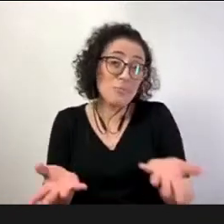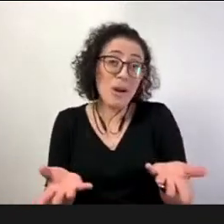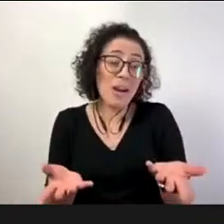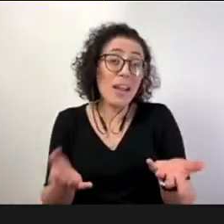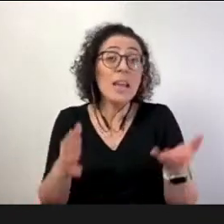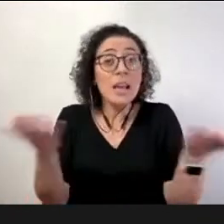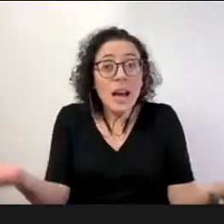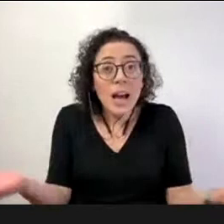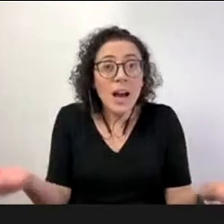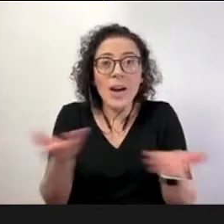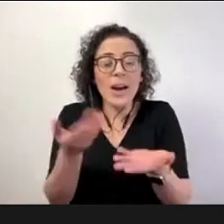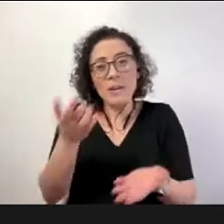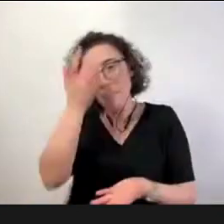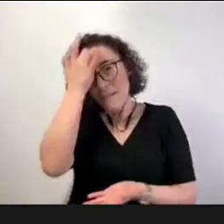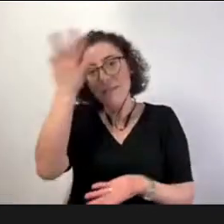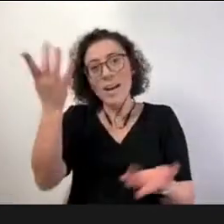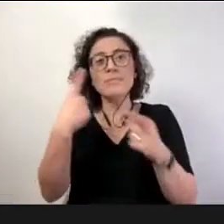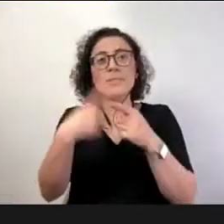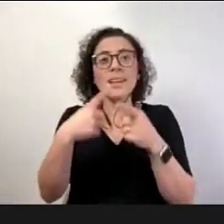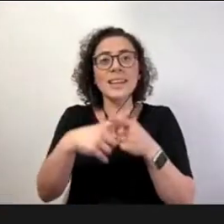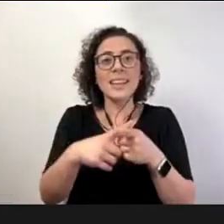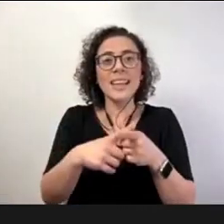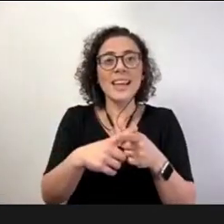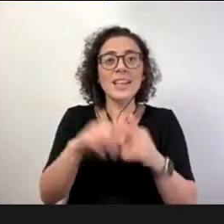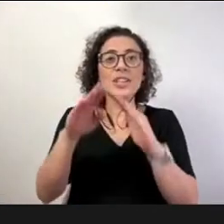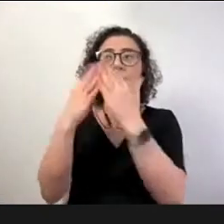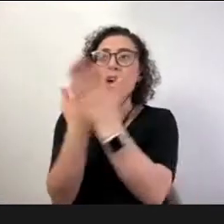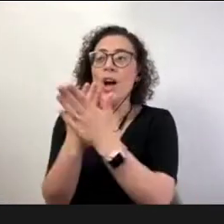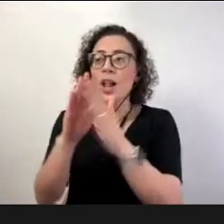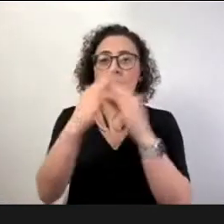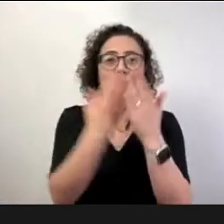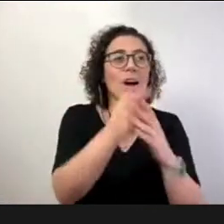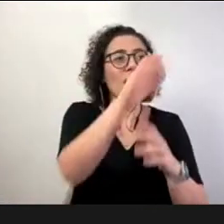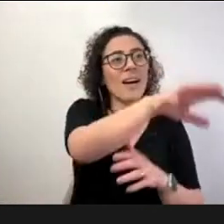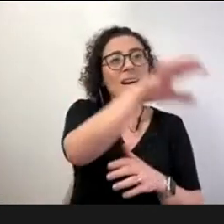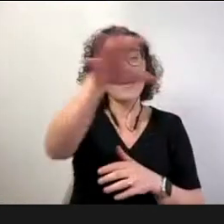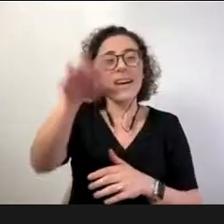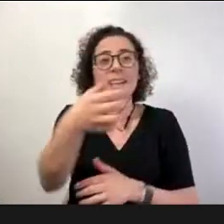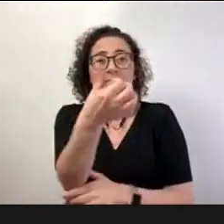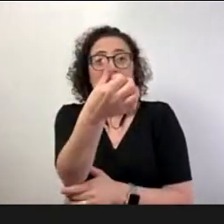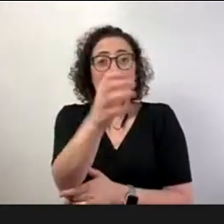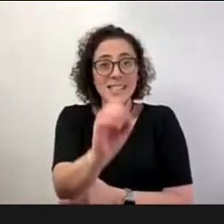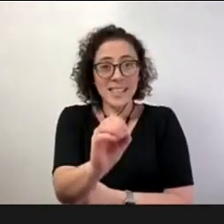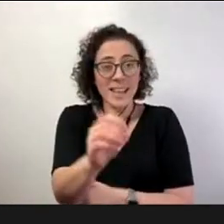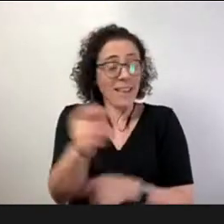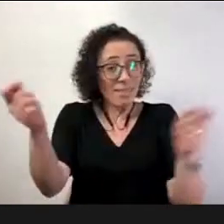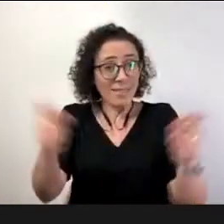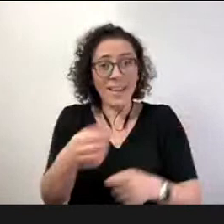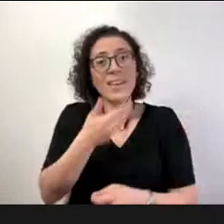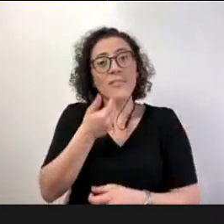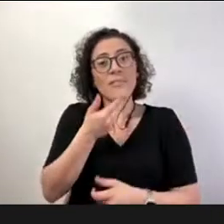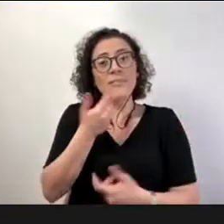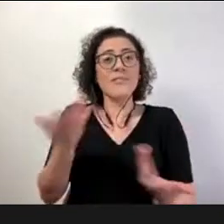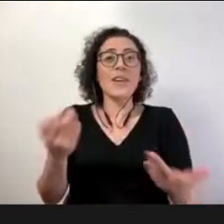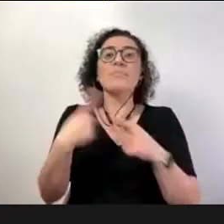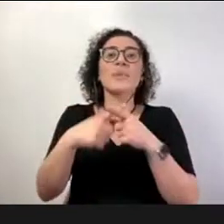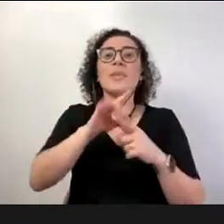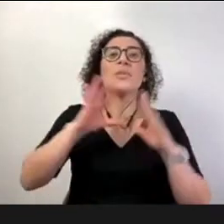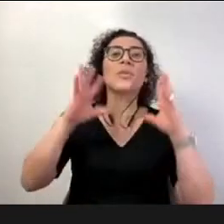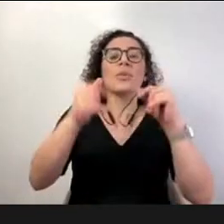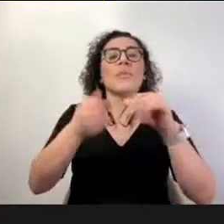encontros mais frequentes e aí a criação de uma rede de confiança de um espaço de conversa